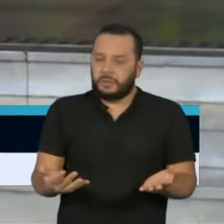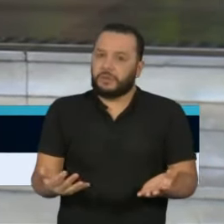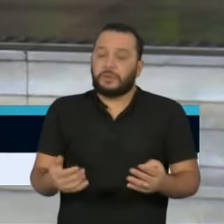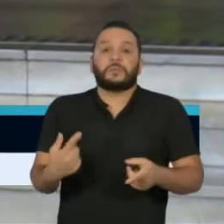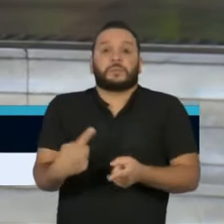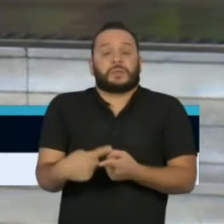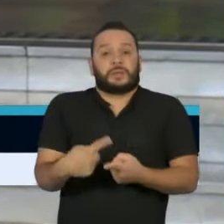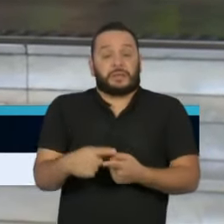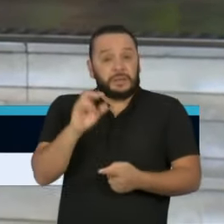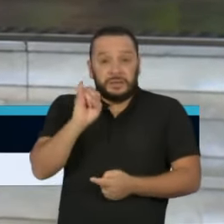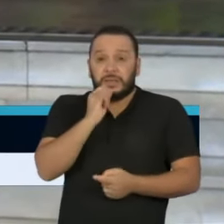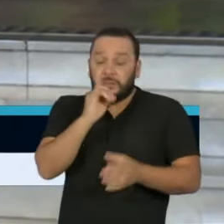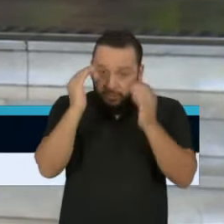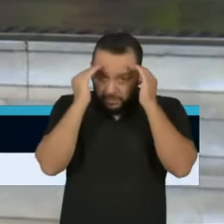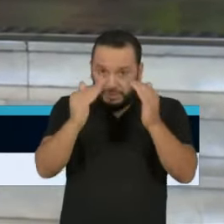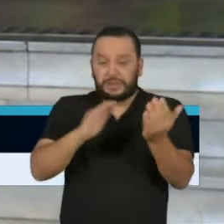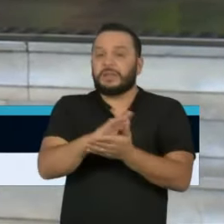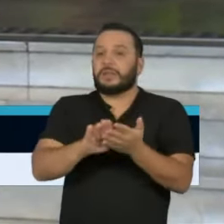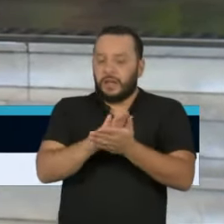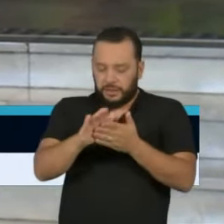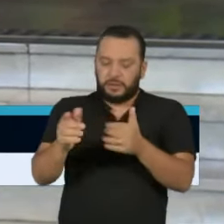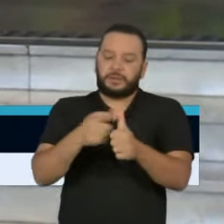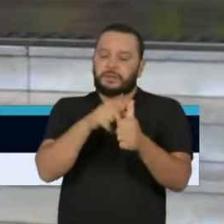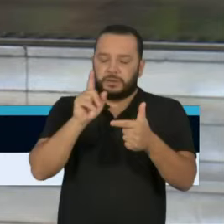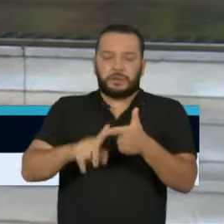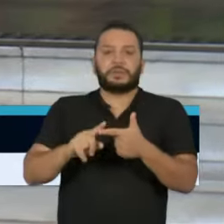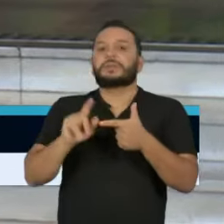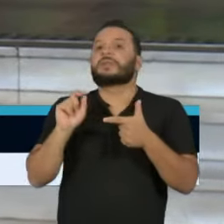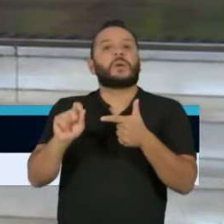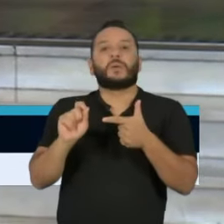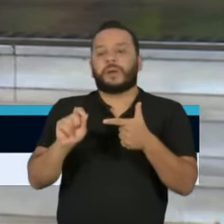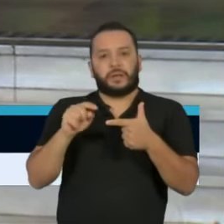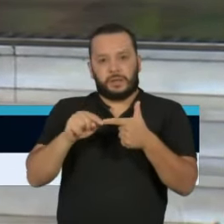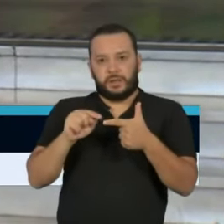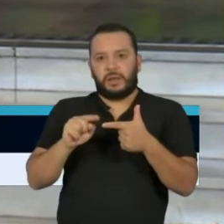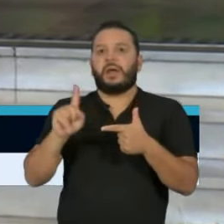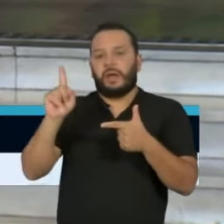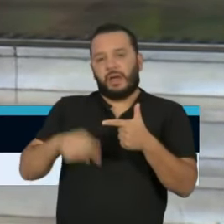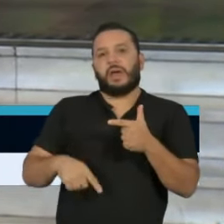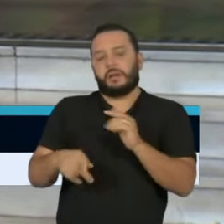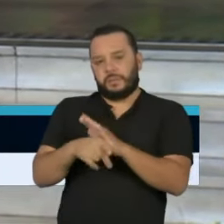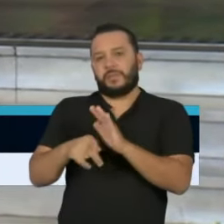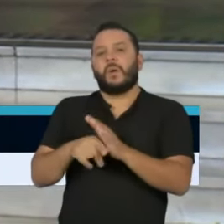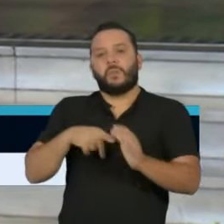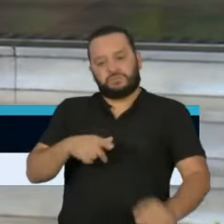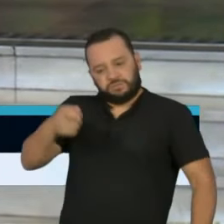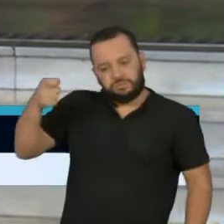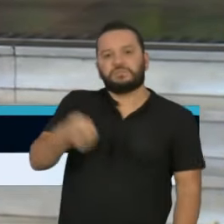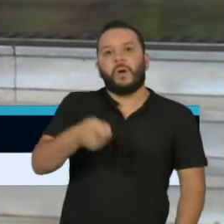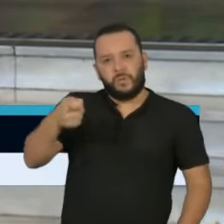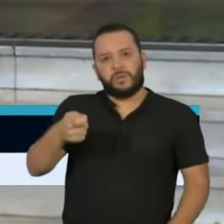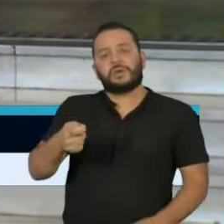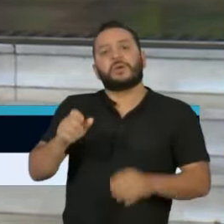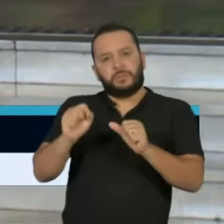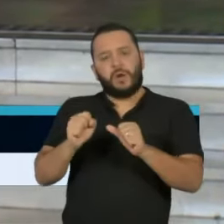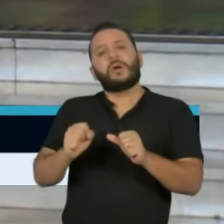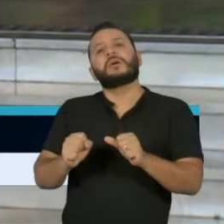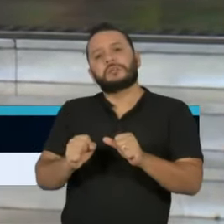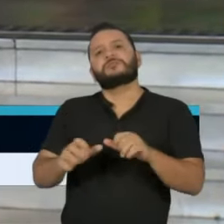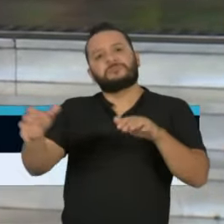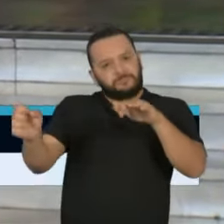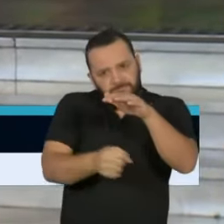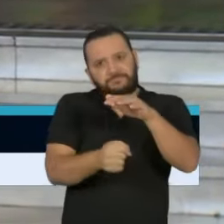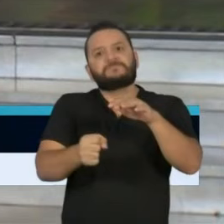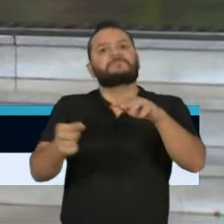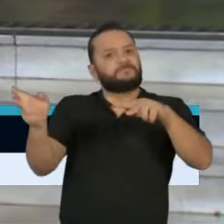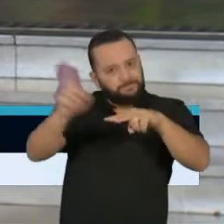Até porque, se não o fizerem, a segunda etapa será medidas coercitivas, podendo penalizar estas